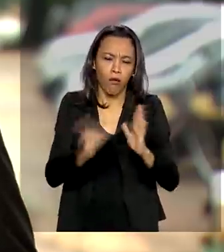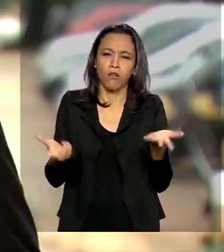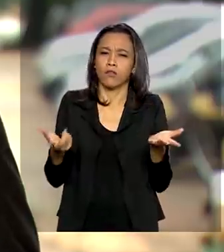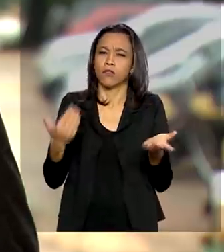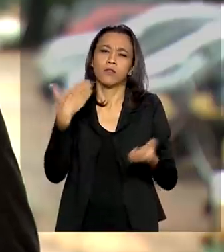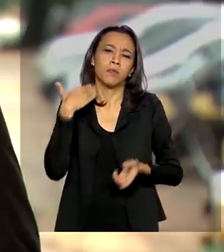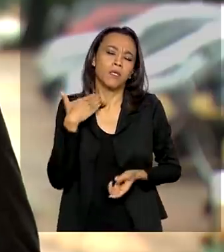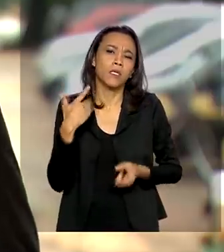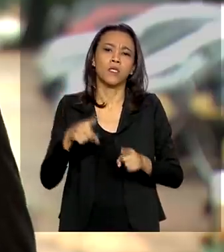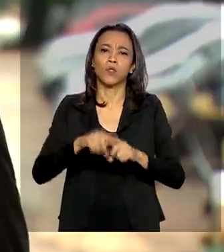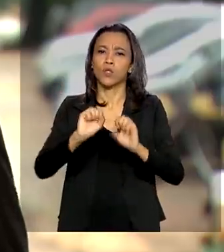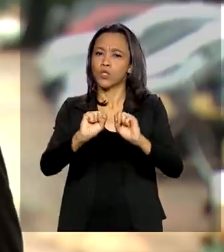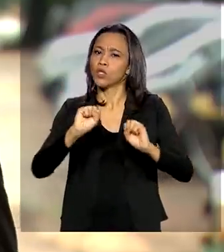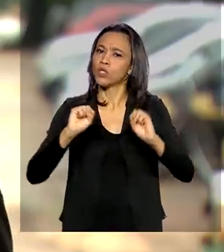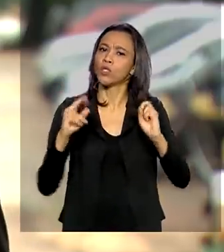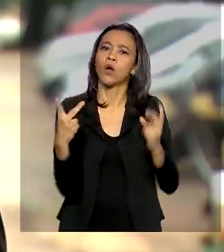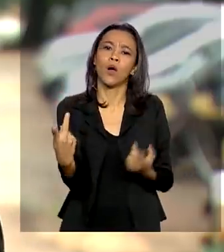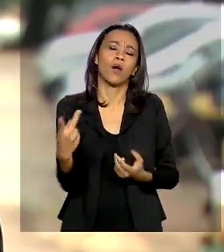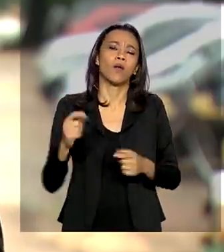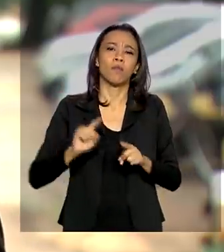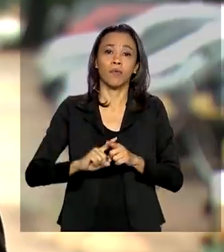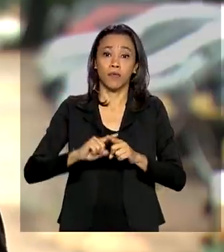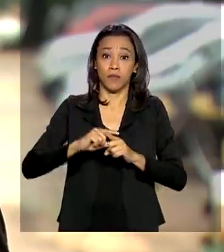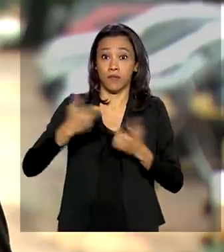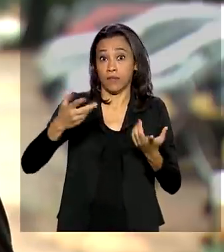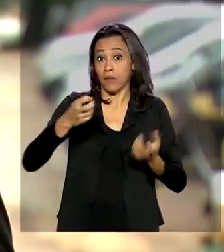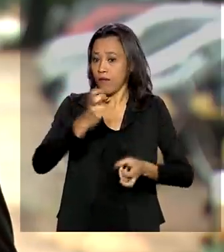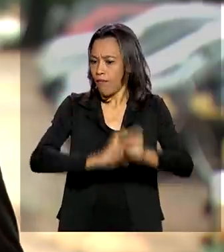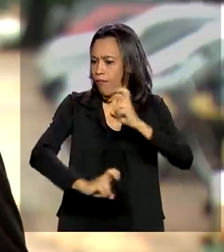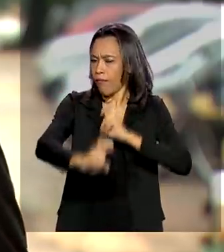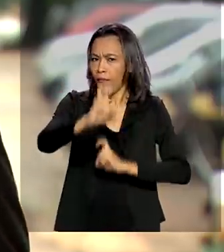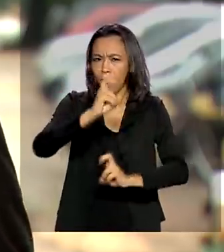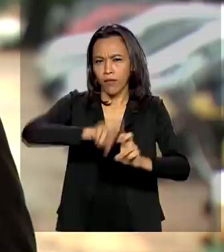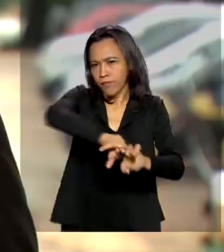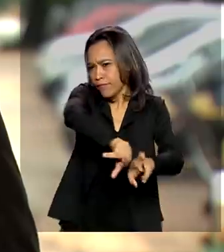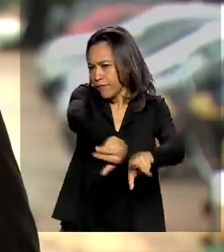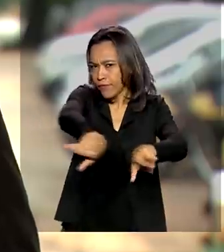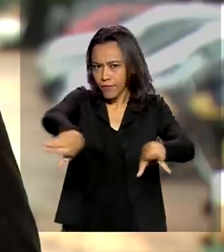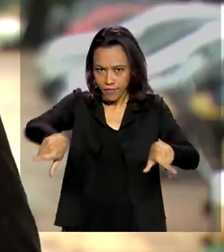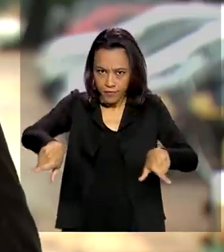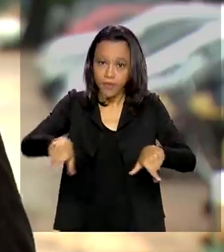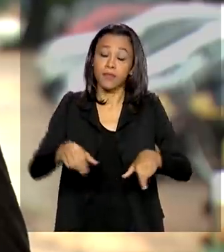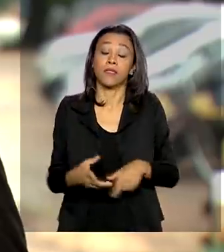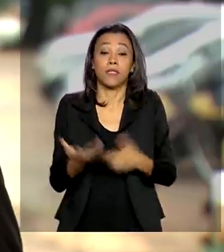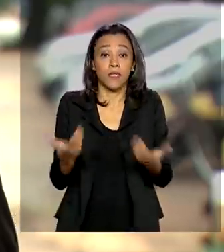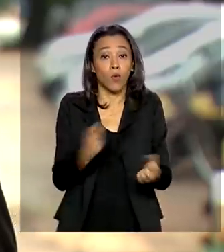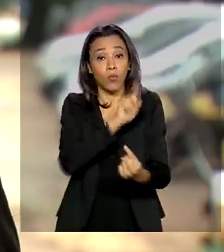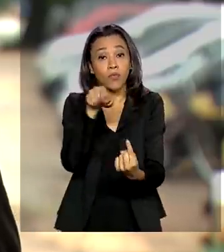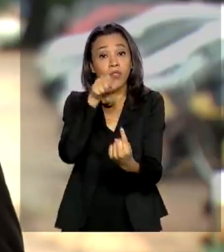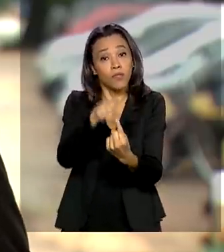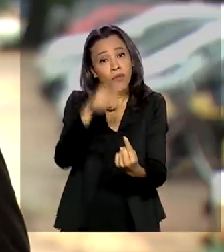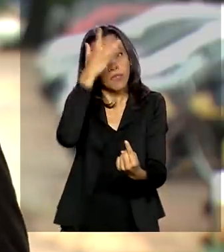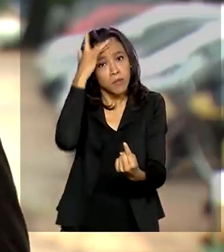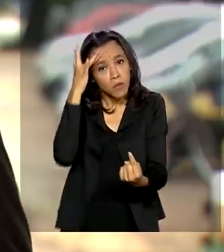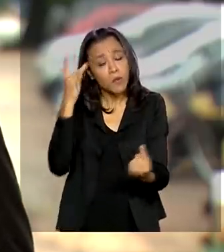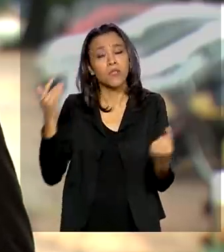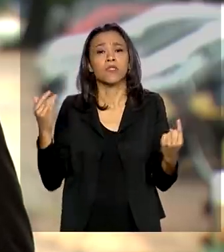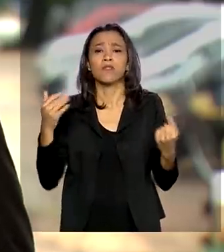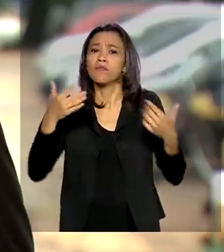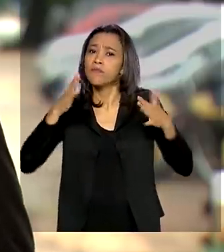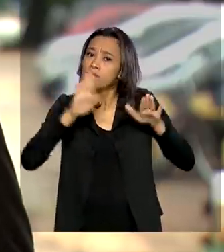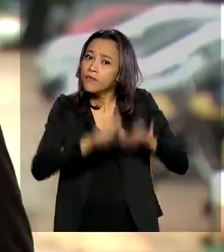bancos, feiras, parques, entre outros. Então, o objetivo é que as pessoas fiquem em casa e evitem a